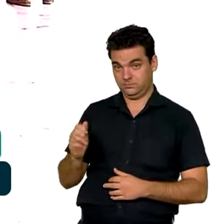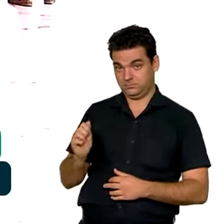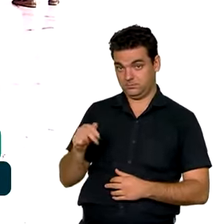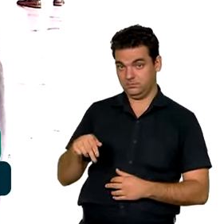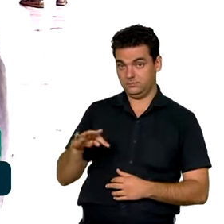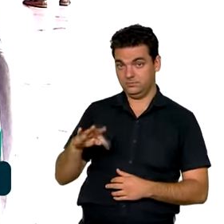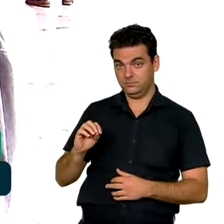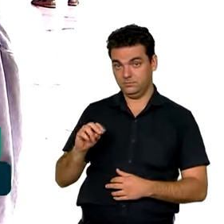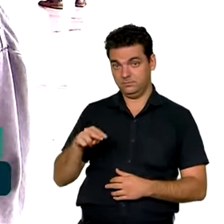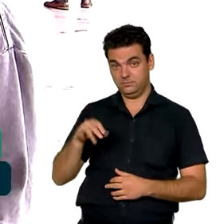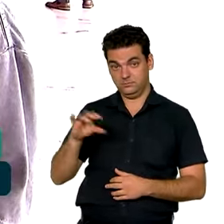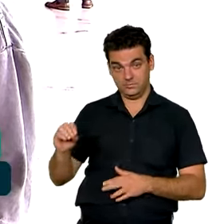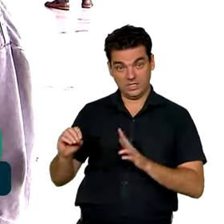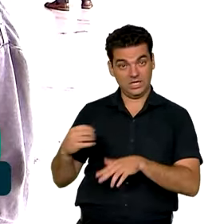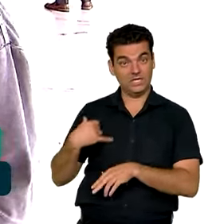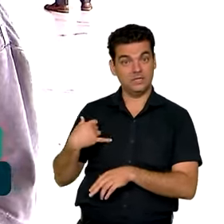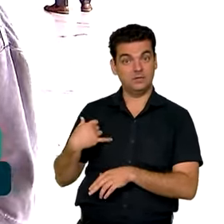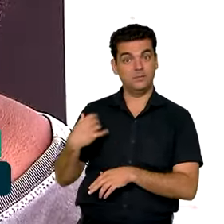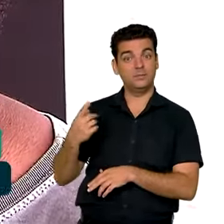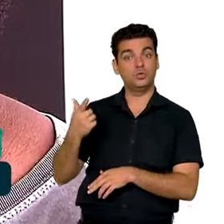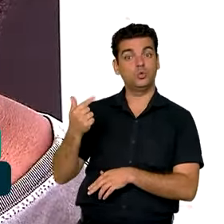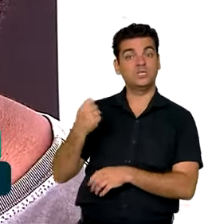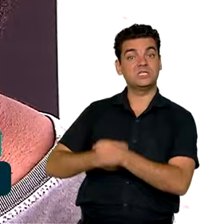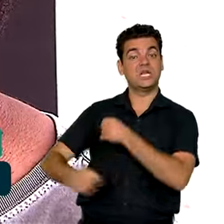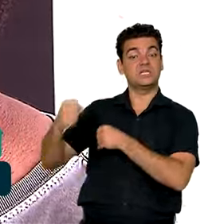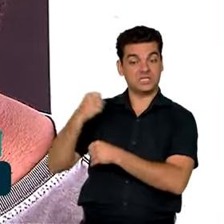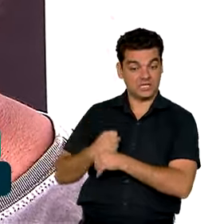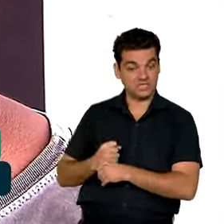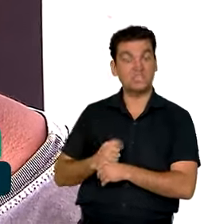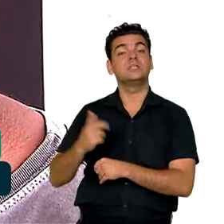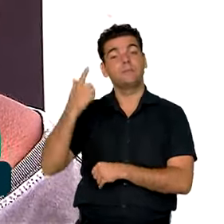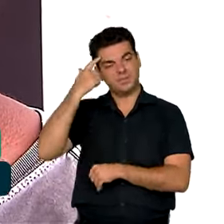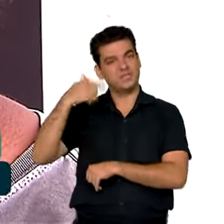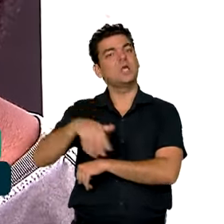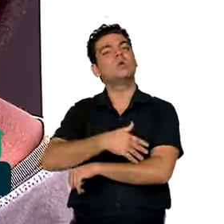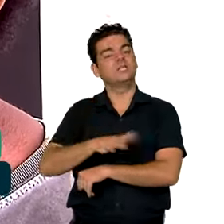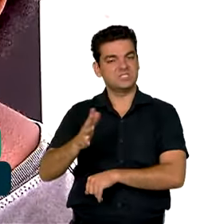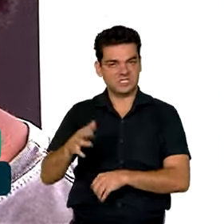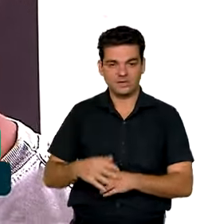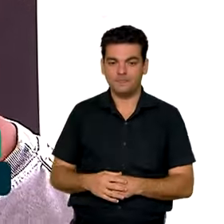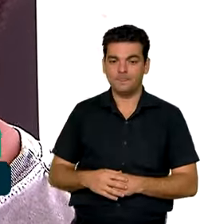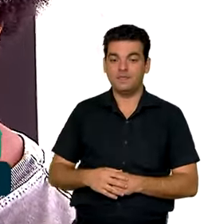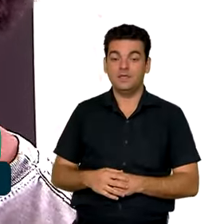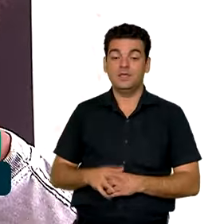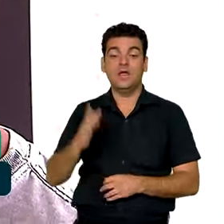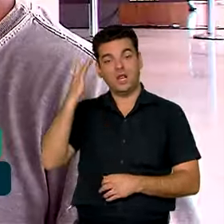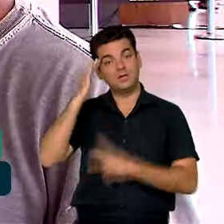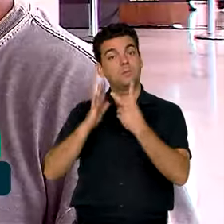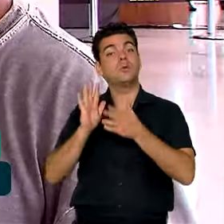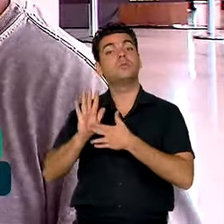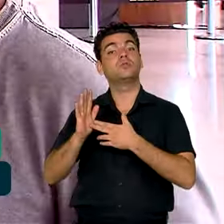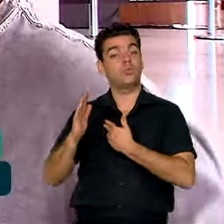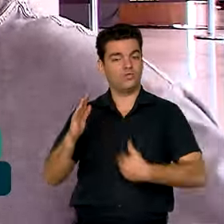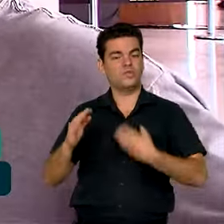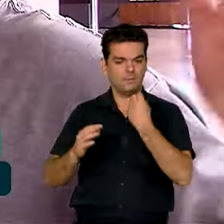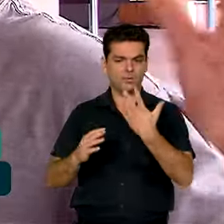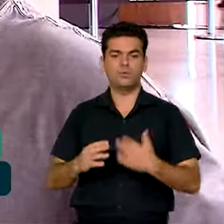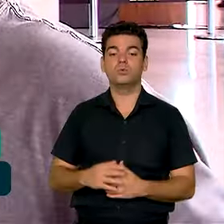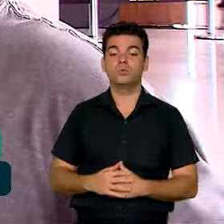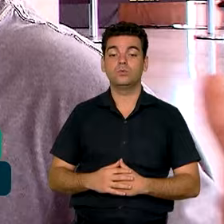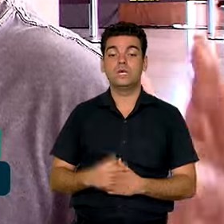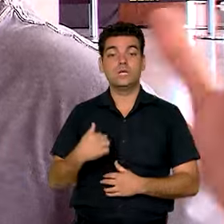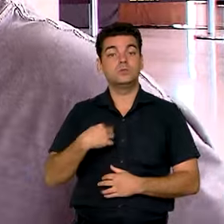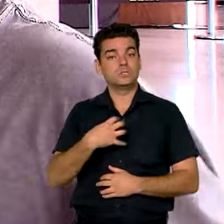os 12 anos vive em situação de rua, a proposta do governo federal é bem-vinda. É abrir uma